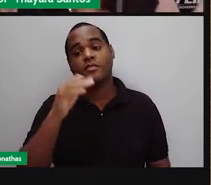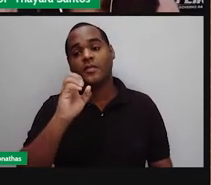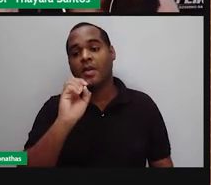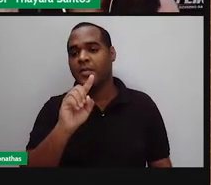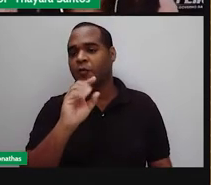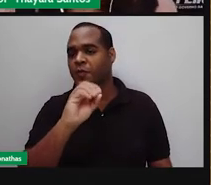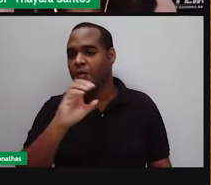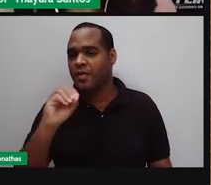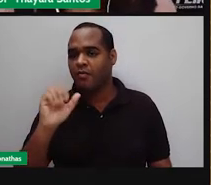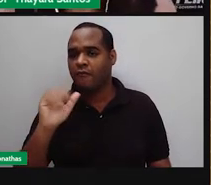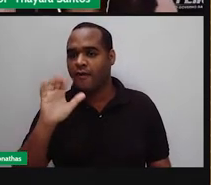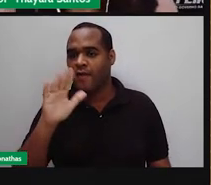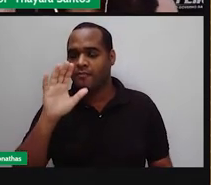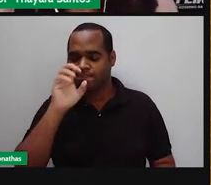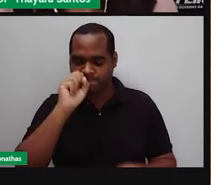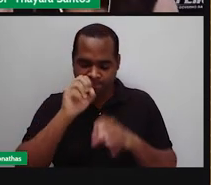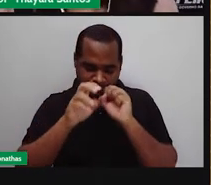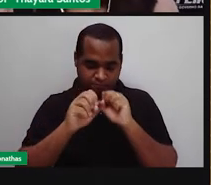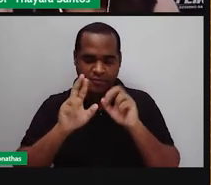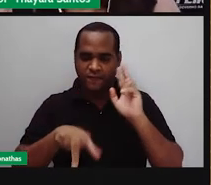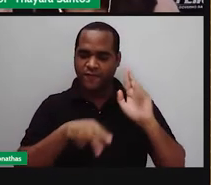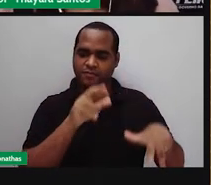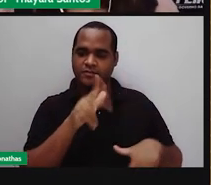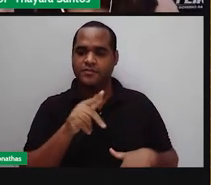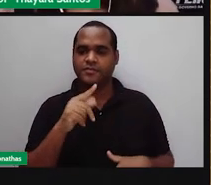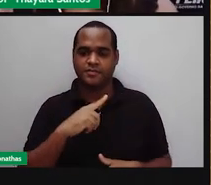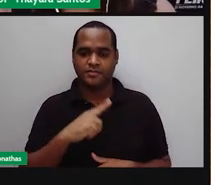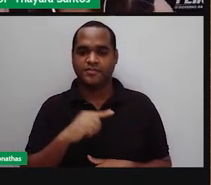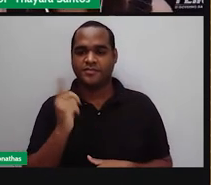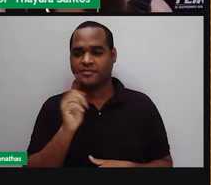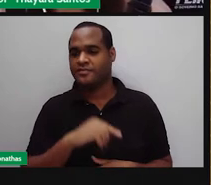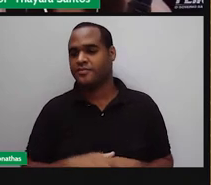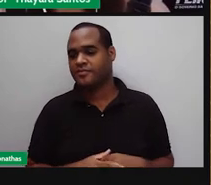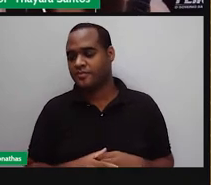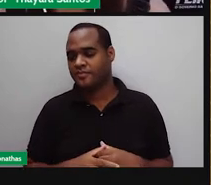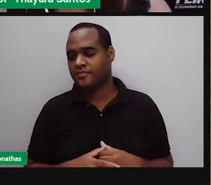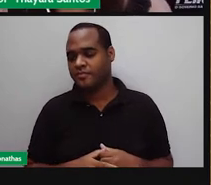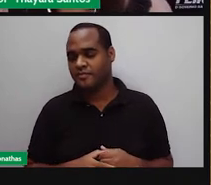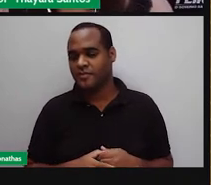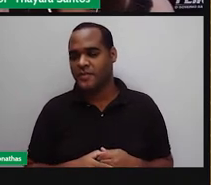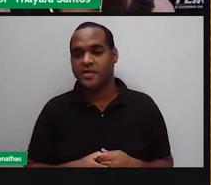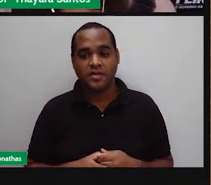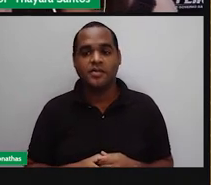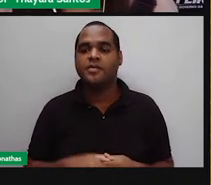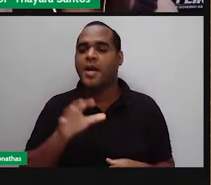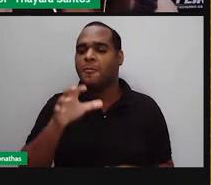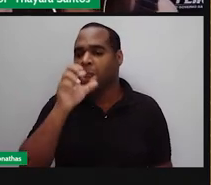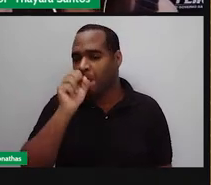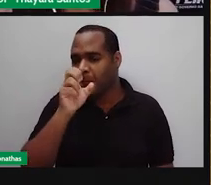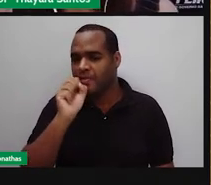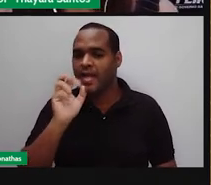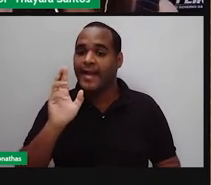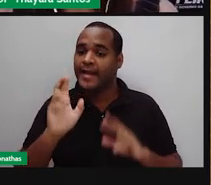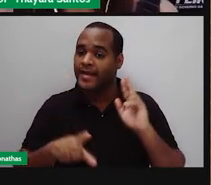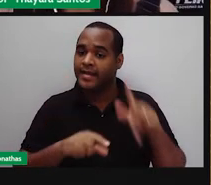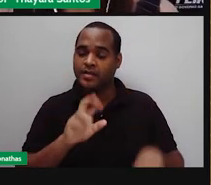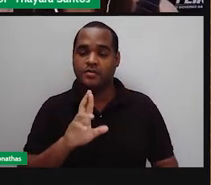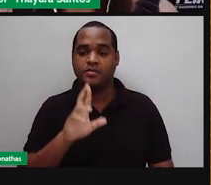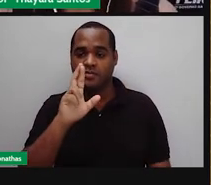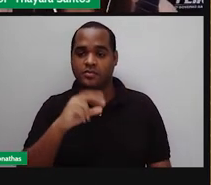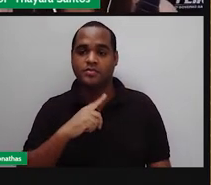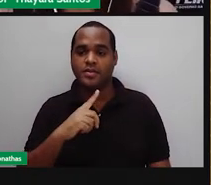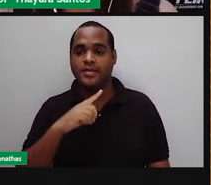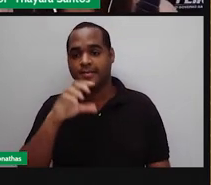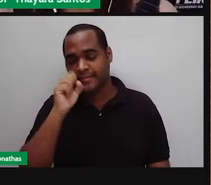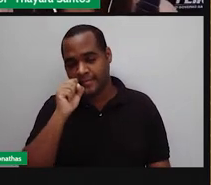cheiros diferentes por aí. Então, o órgão que vai ser responsável pelo olfato é o nosso nariz. E esse nariz, ele